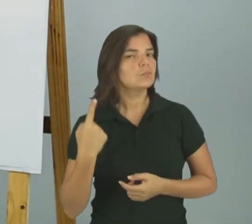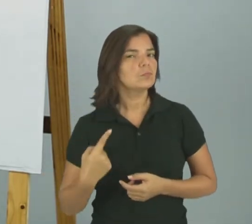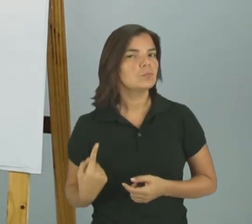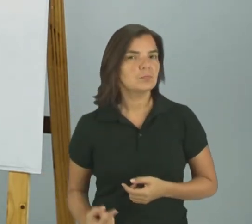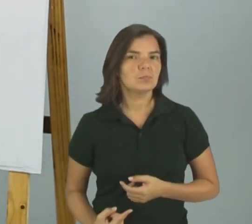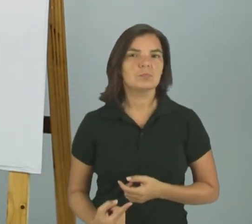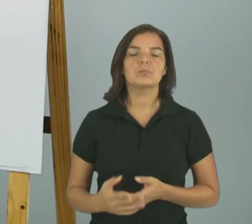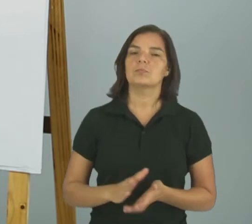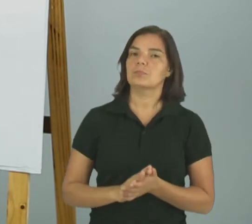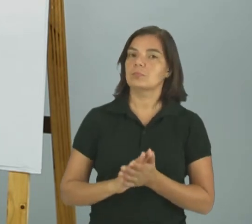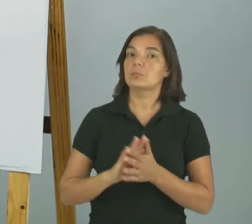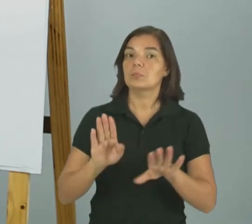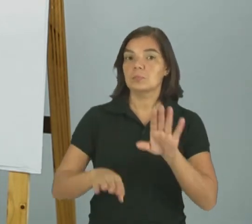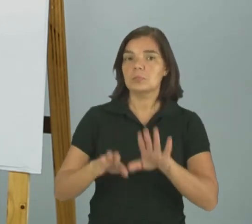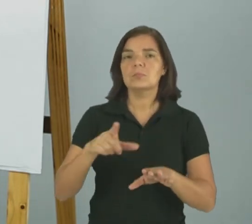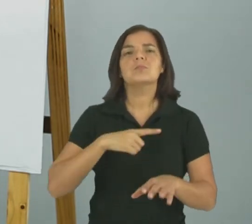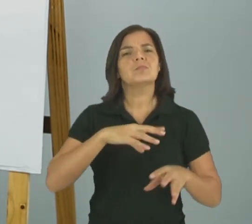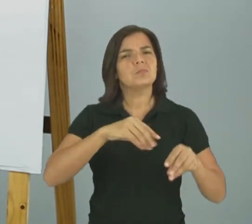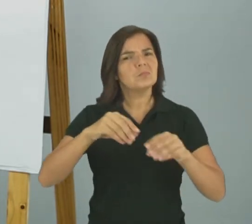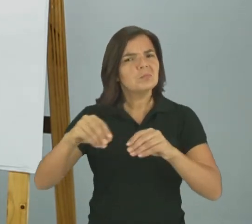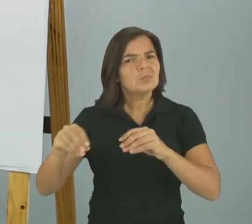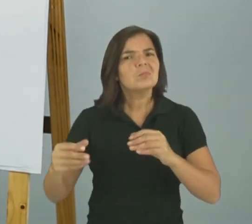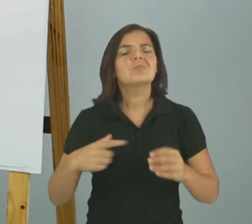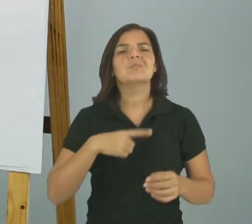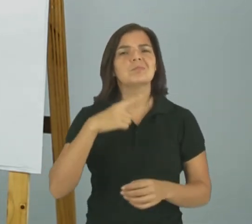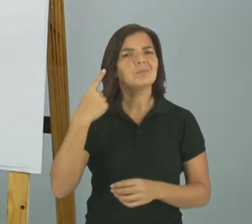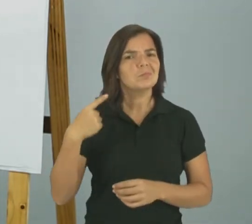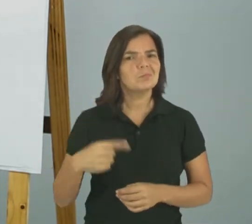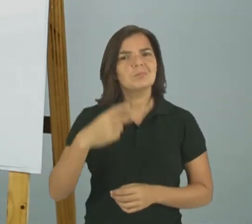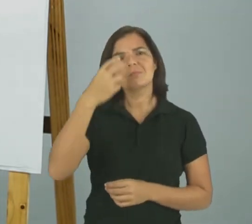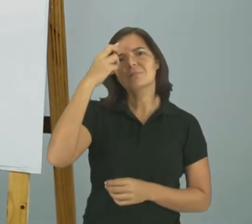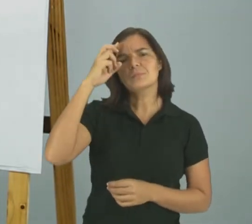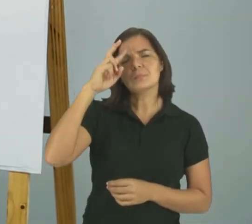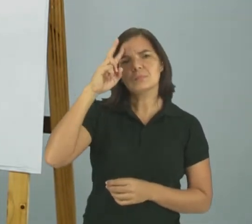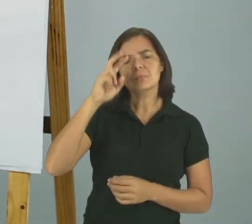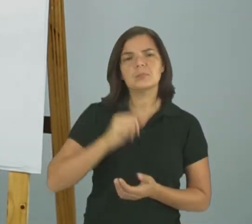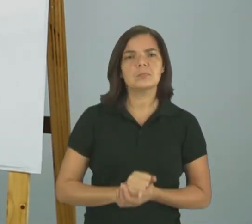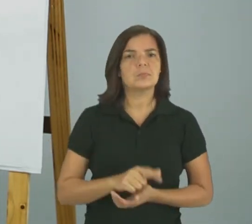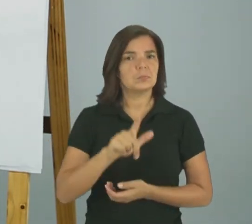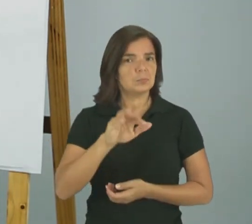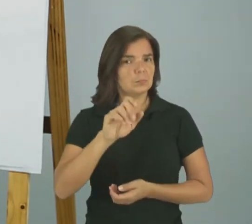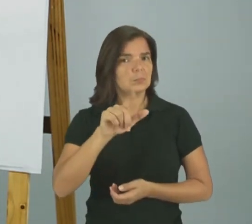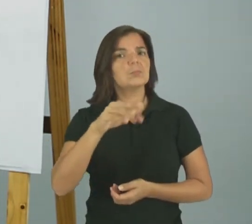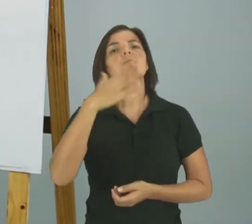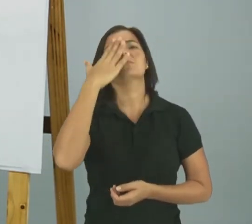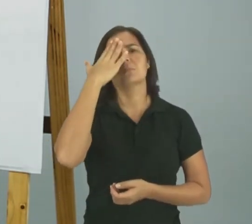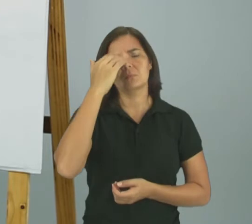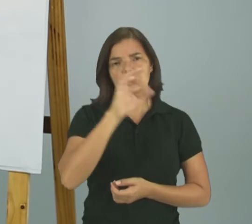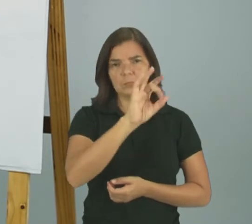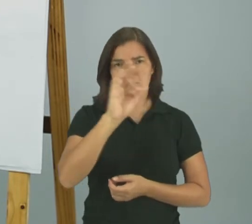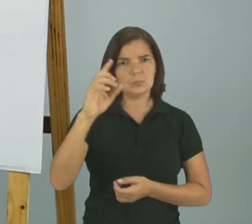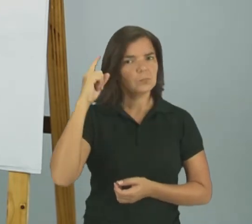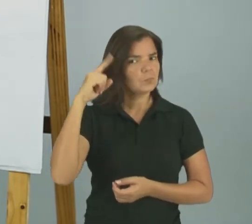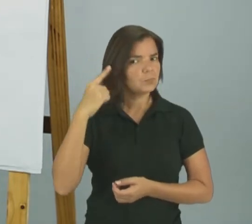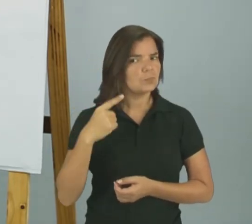Também De tantos cabelos Que são a memória Lelê já sabe Que em cada caixinho Existe um